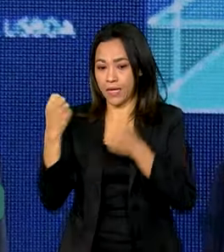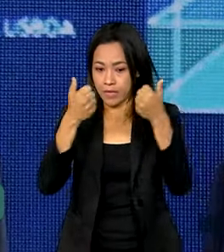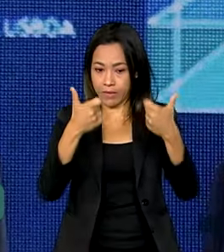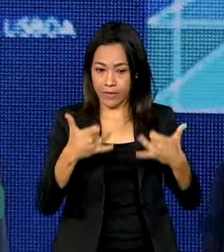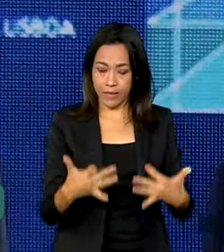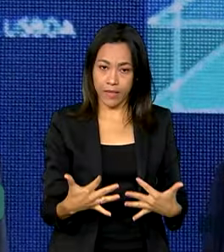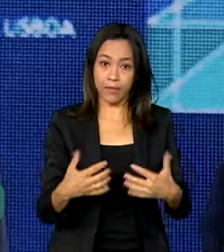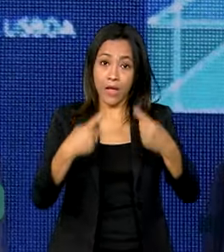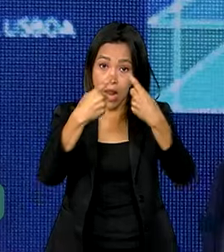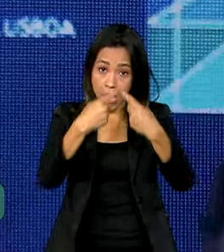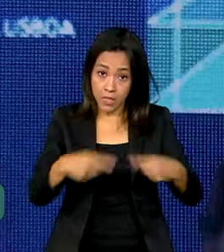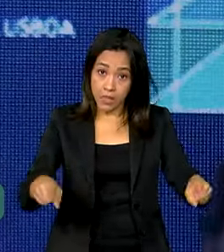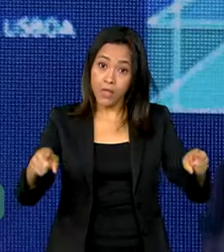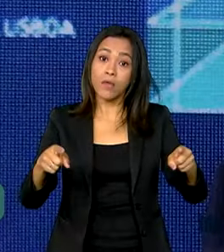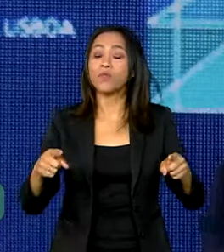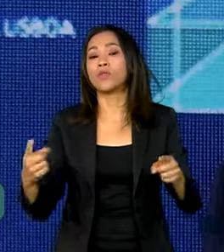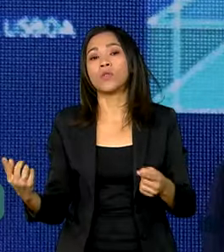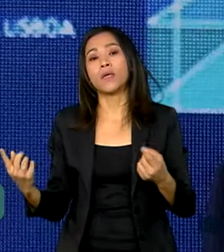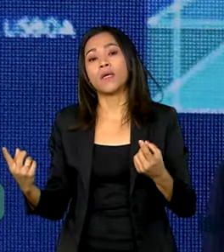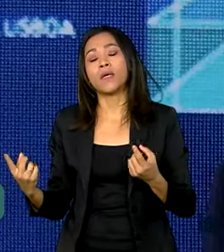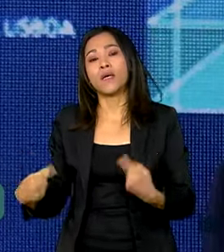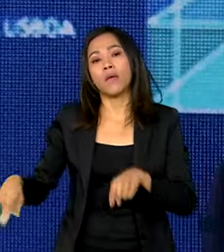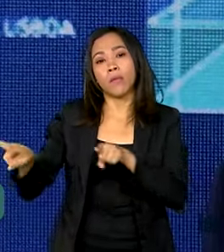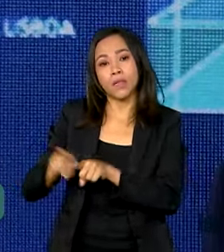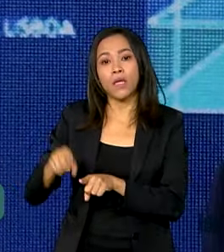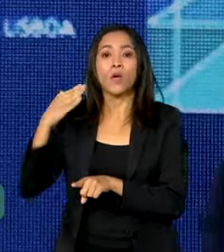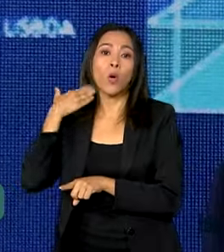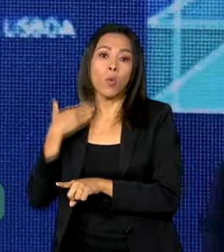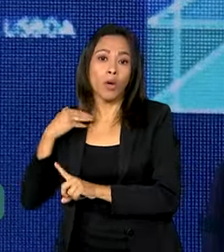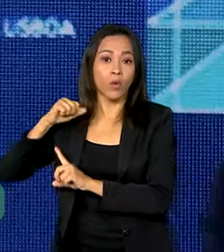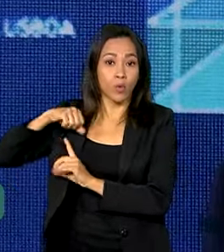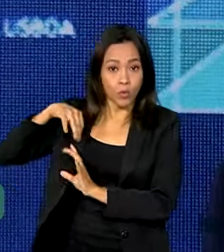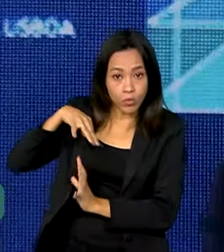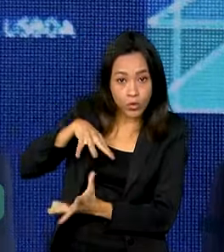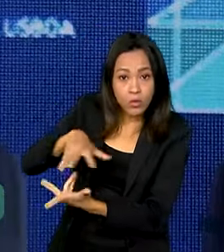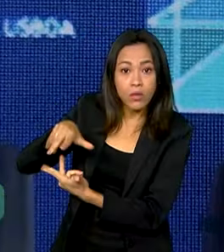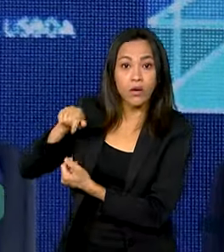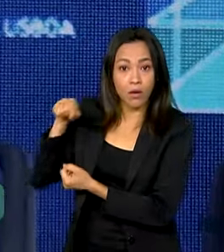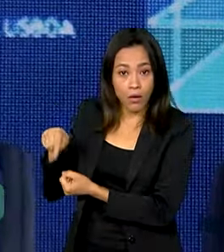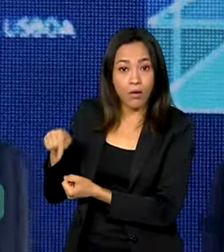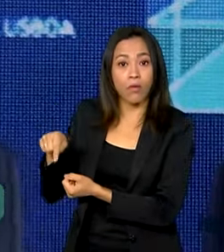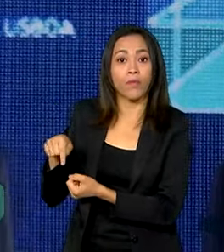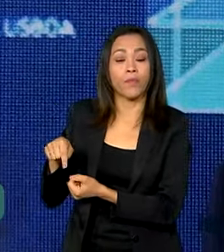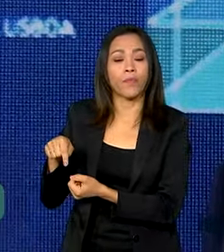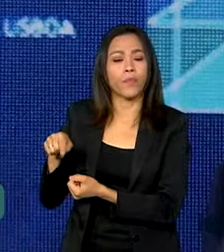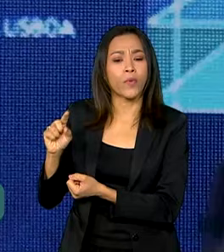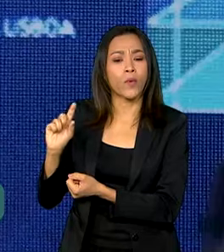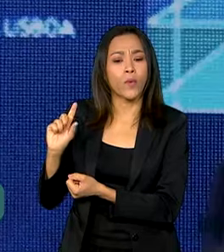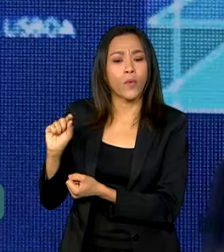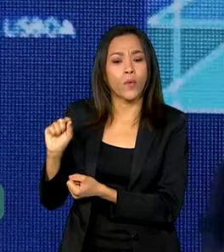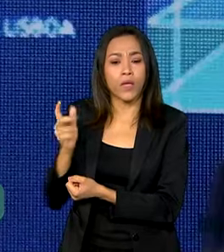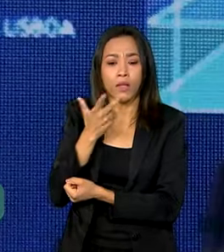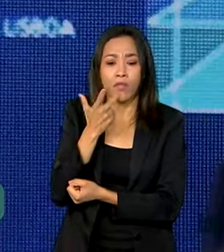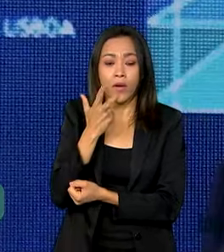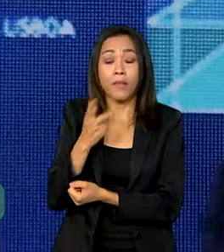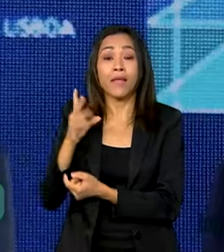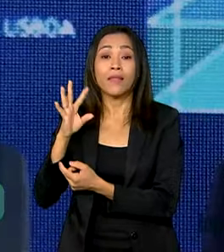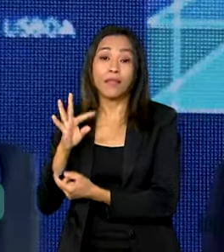Lançamos, junto ao Banco Mundial, inclusive em artigo assinado com o presidente do Banco Mundial, o que a gente está chamando de